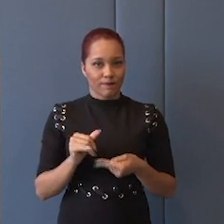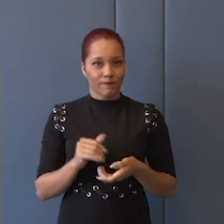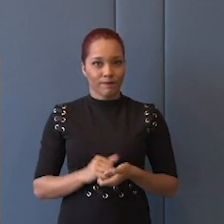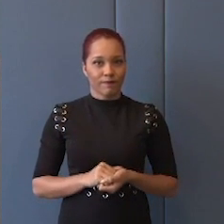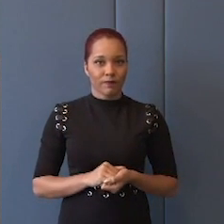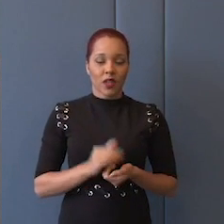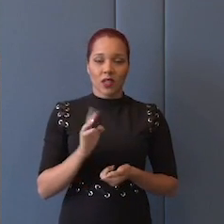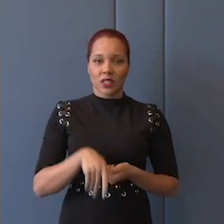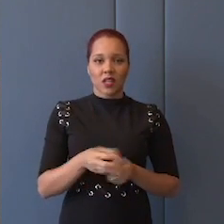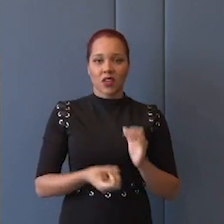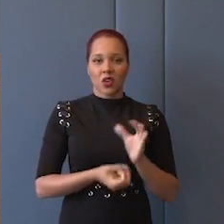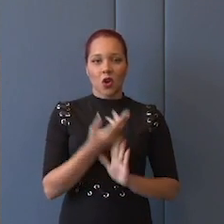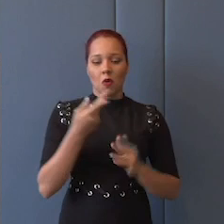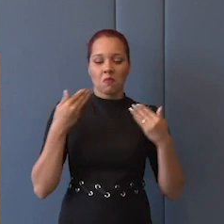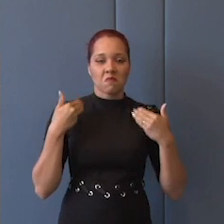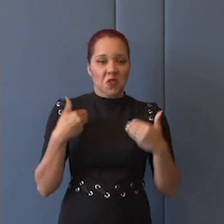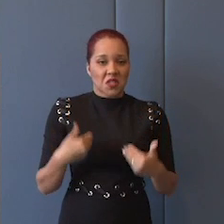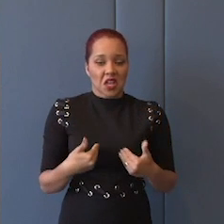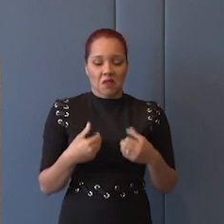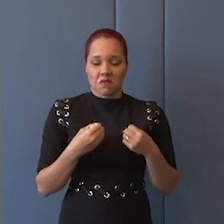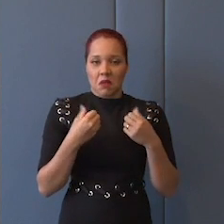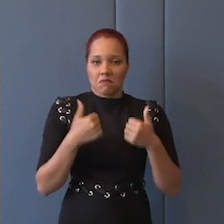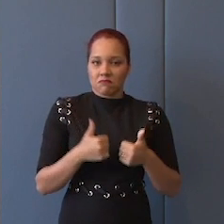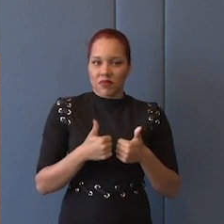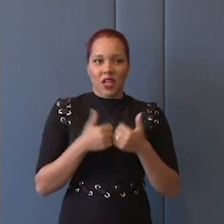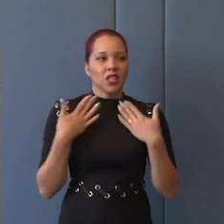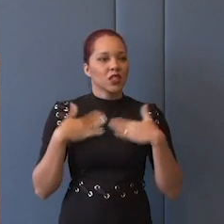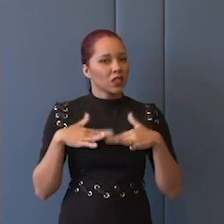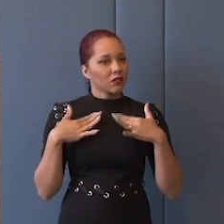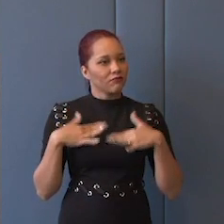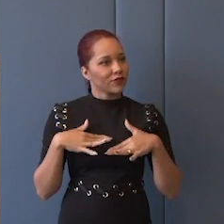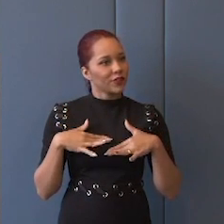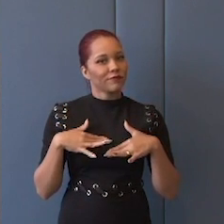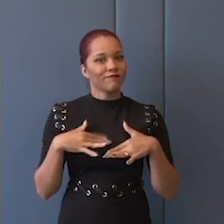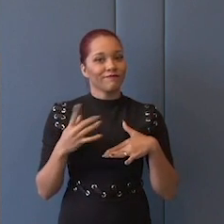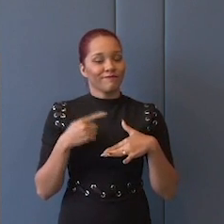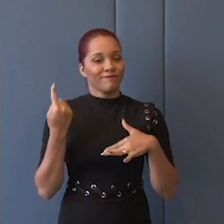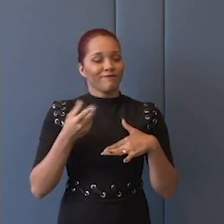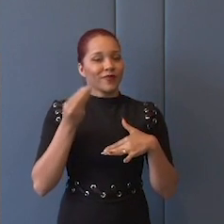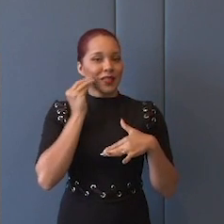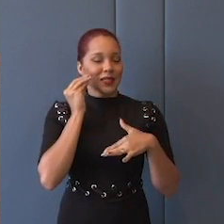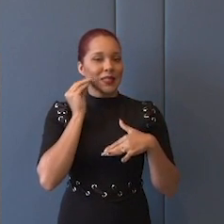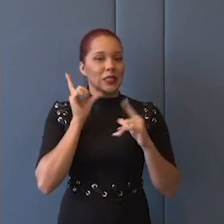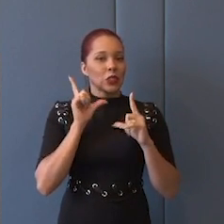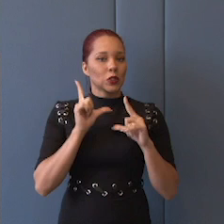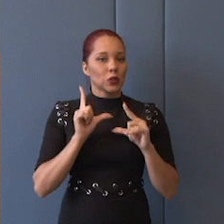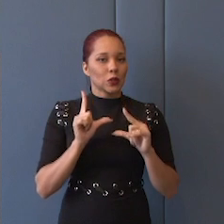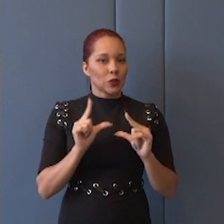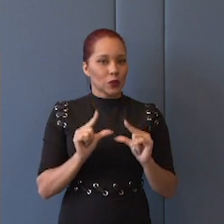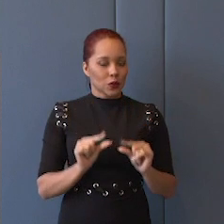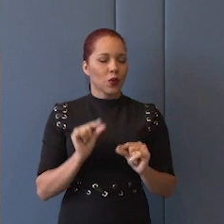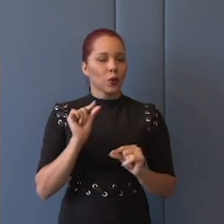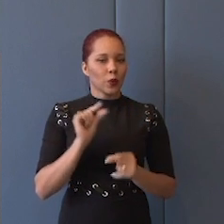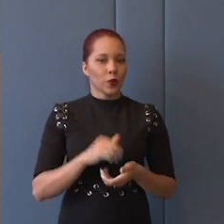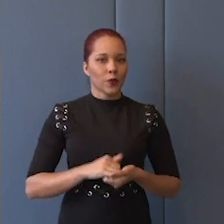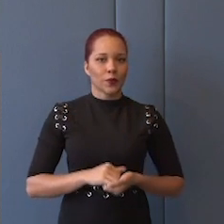Criou uma posição, está bem, e descansou. A gente está tentando diluir um pouco isso.